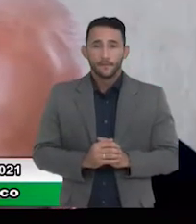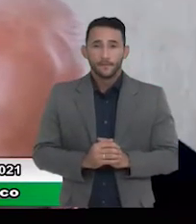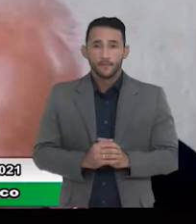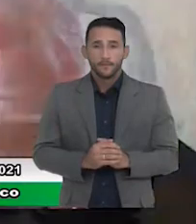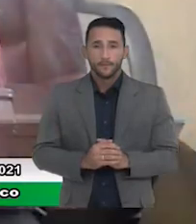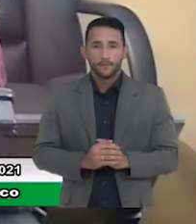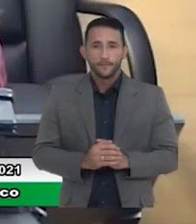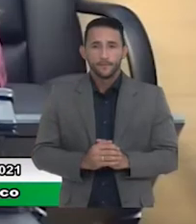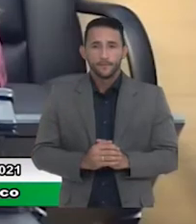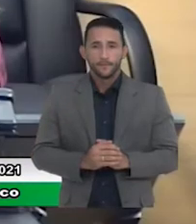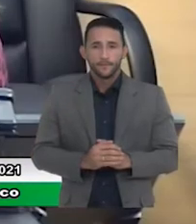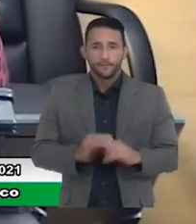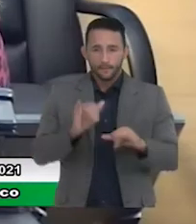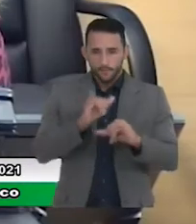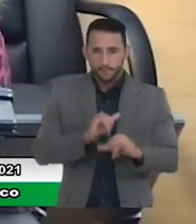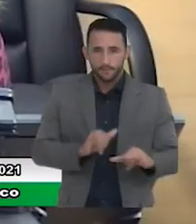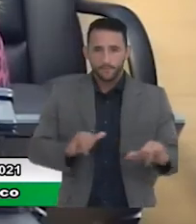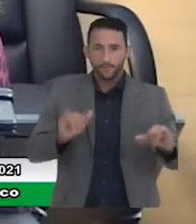Sr.